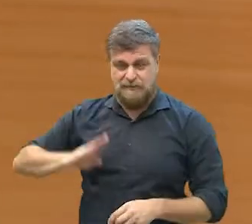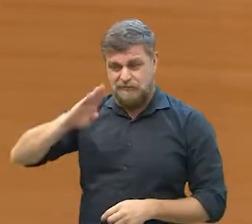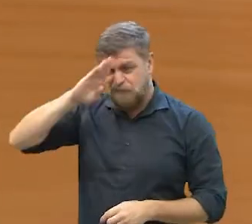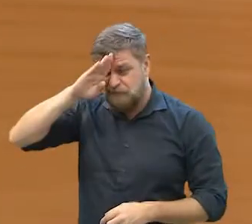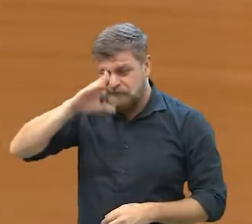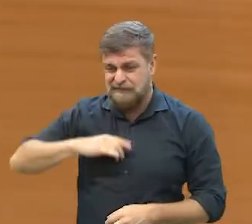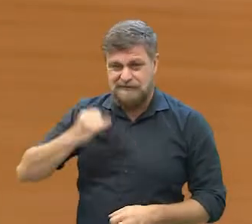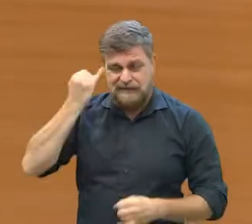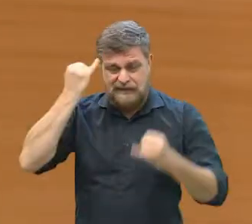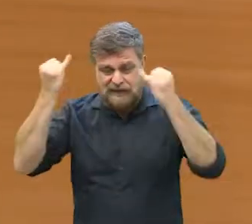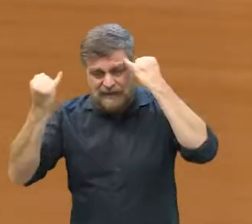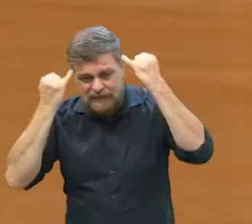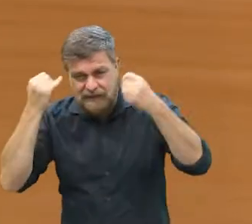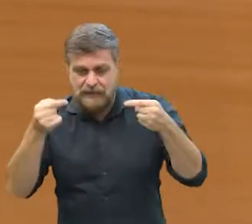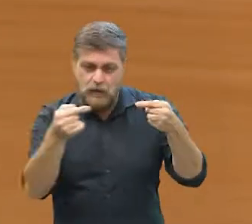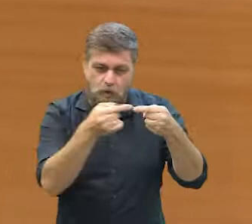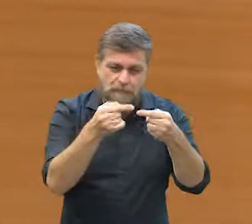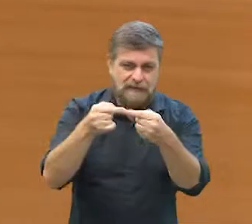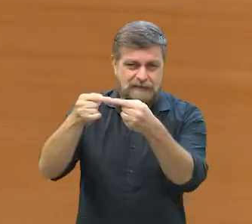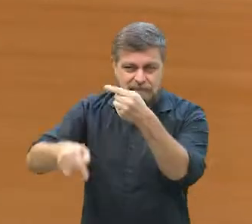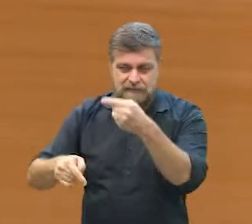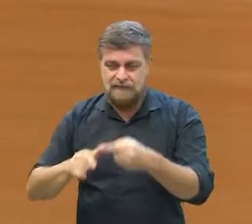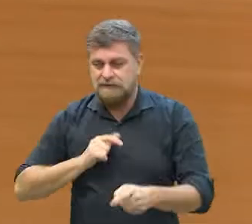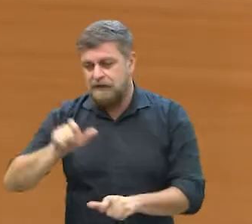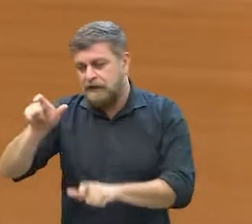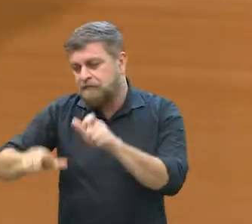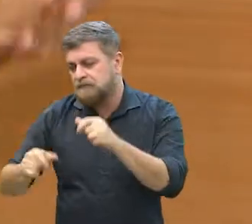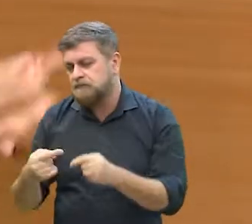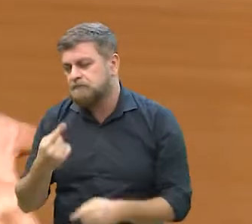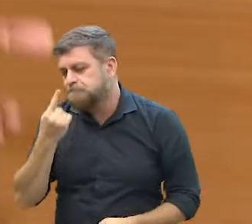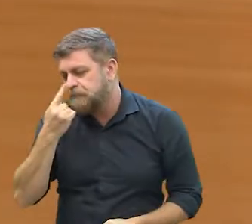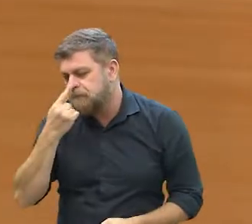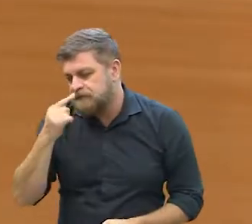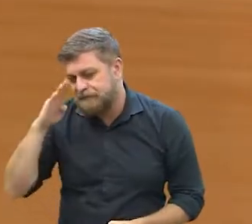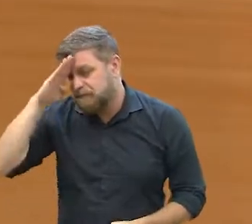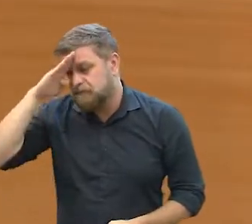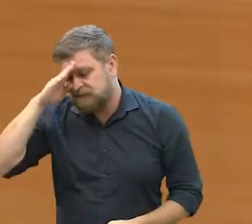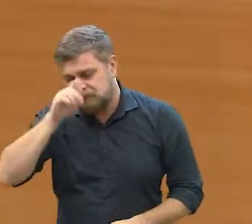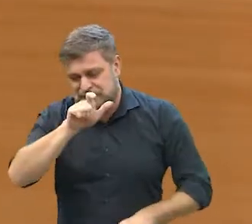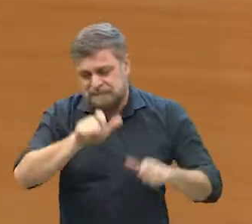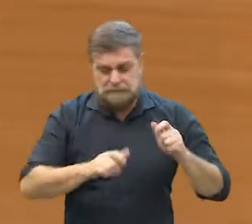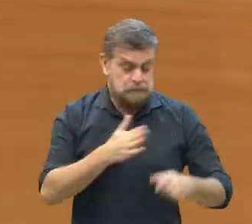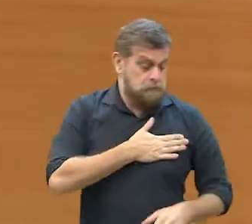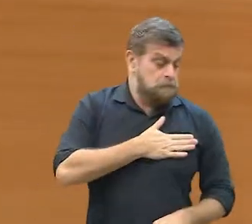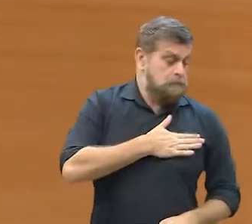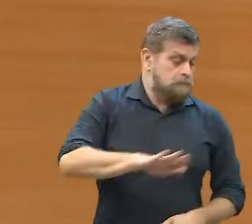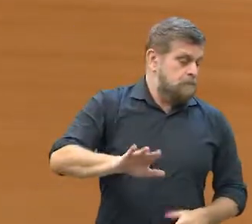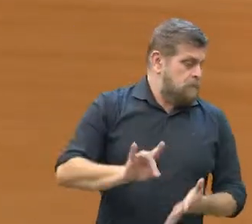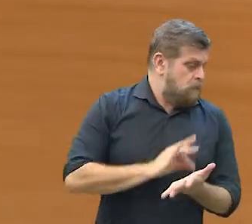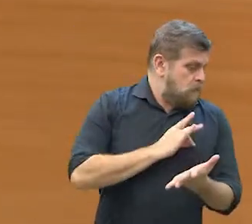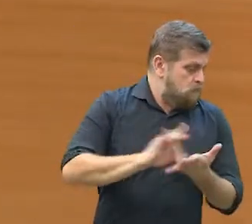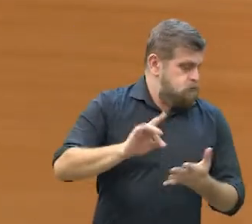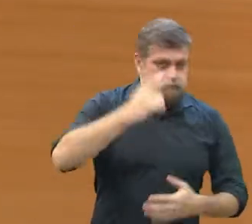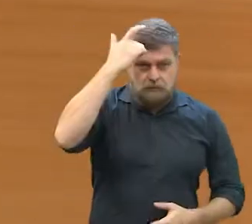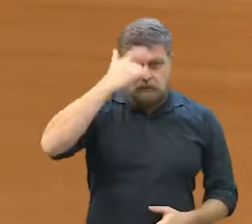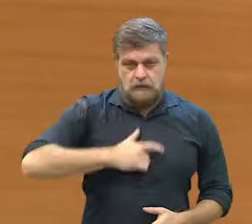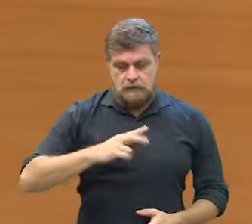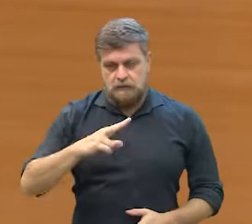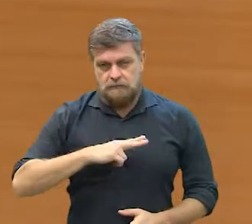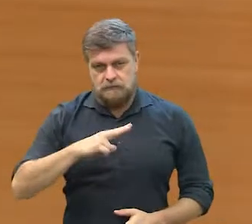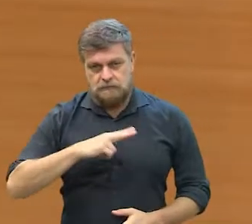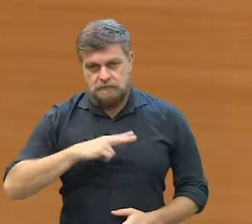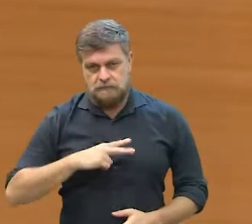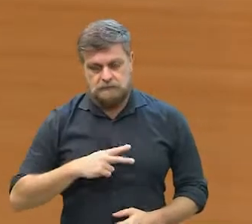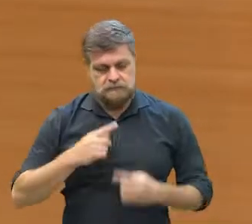relação ao governo federal, tem quem compactui com as ideias do Bolsonaro, tem, enfim, tem quem, né, eu